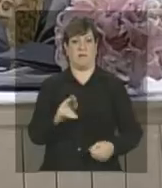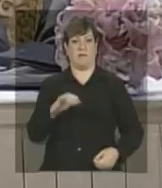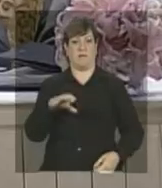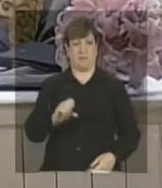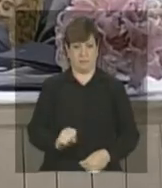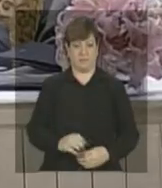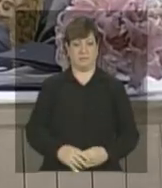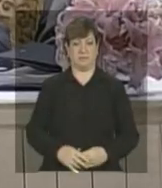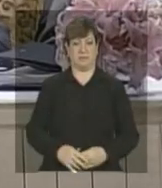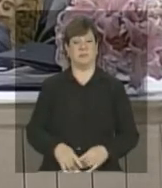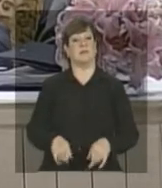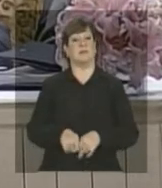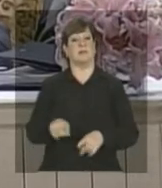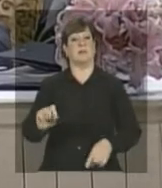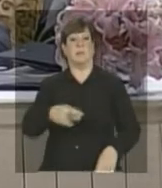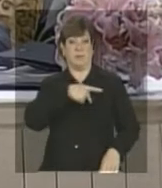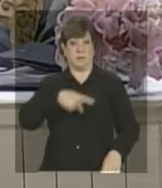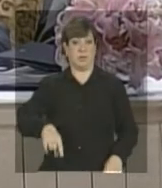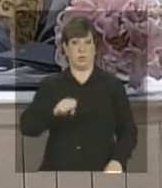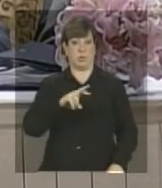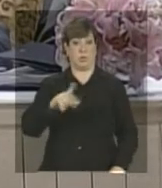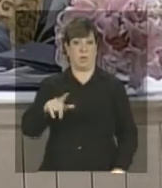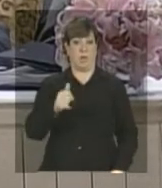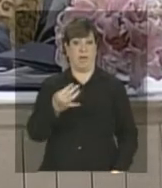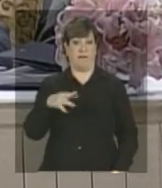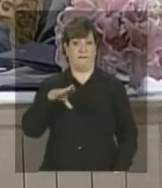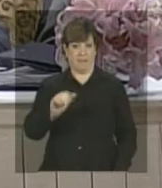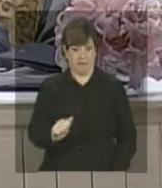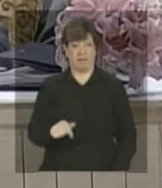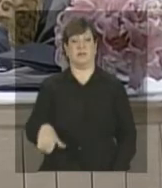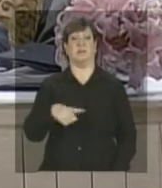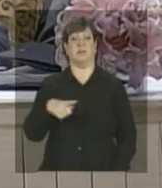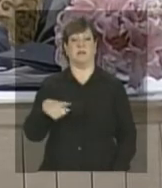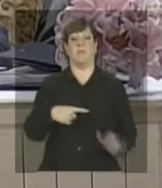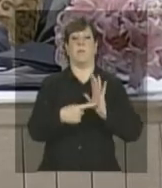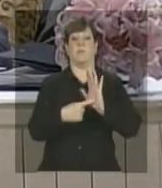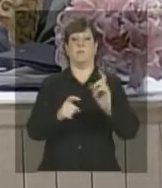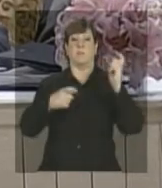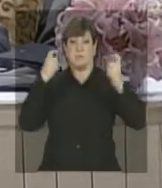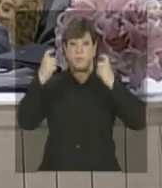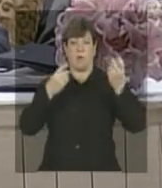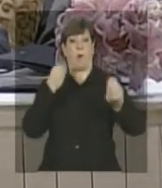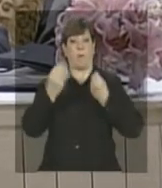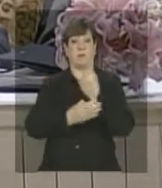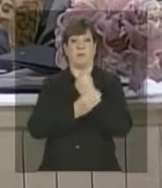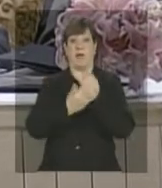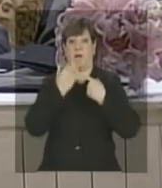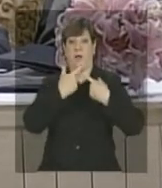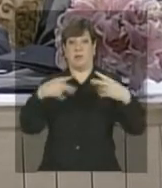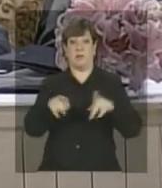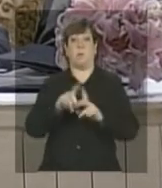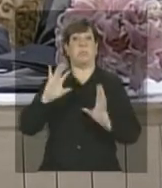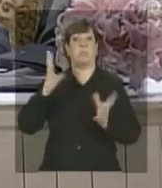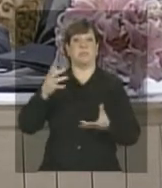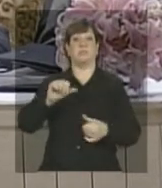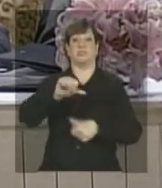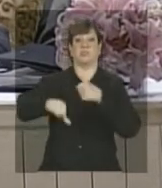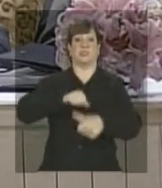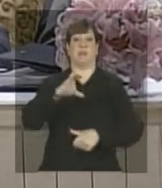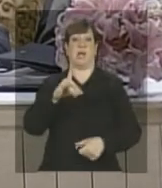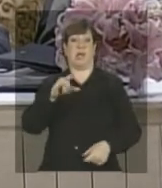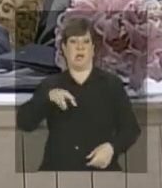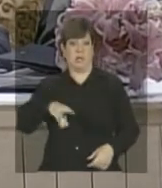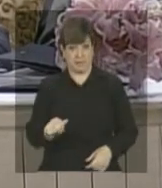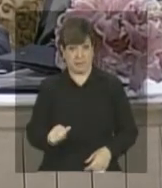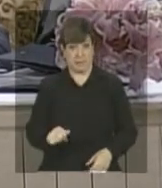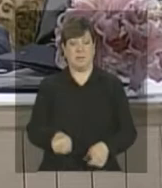Jacob Zuma, presidente sul-africano, manifestou preocupação com a questão da segurança alimentar e mudanças climáticas e anunciou